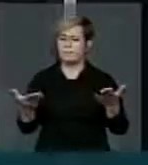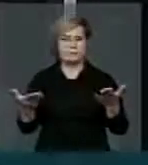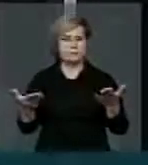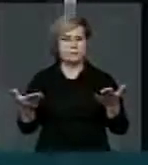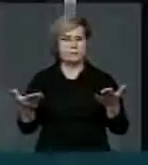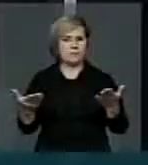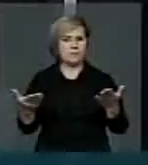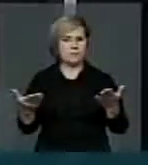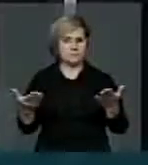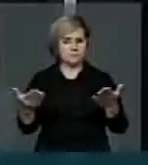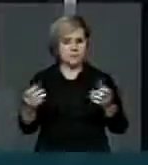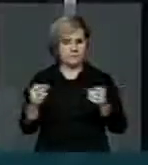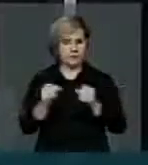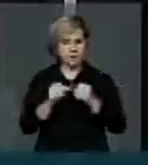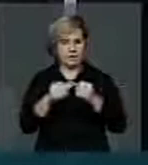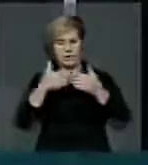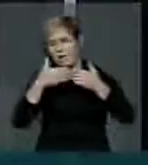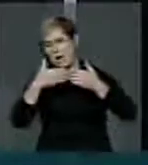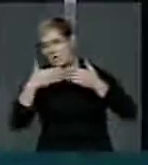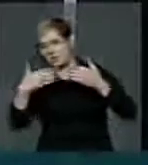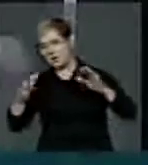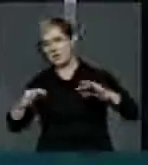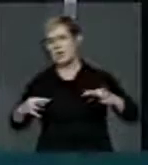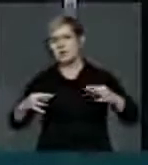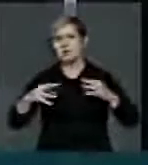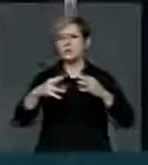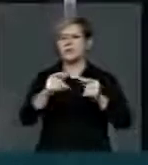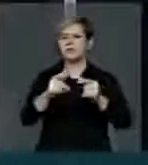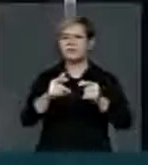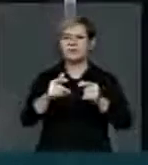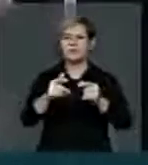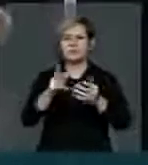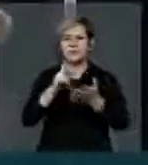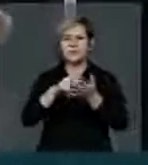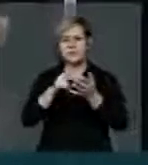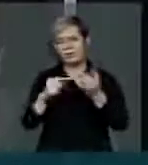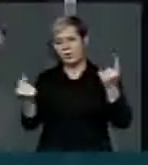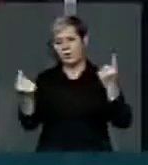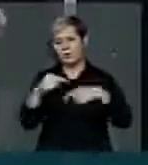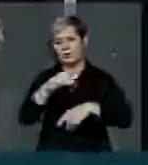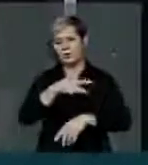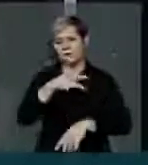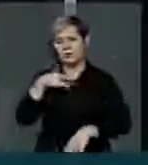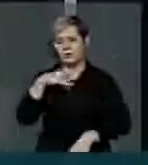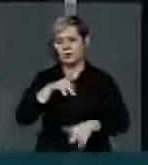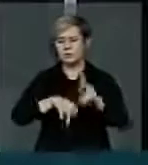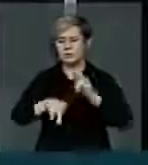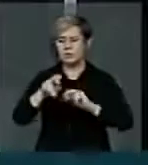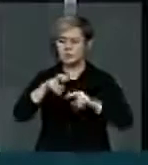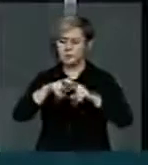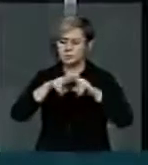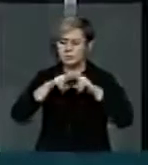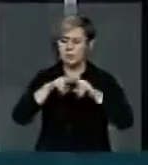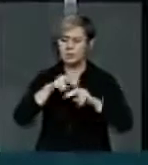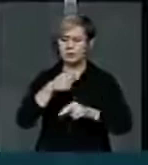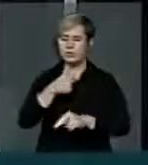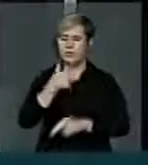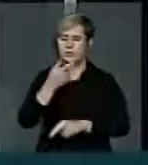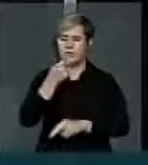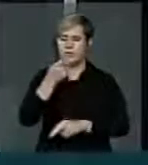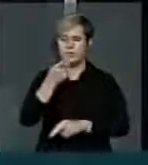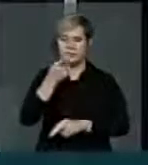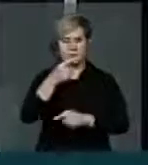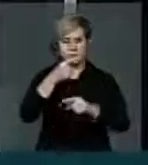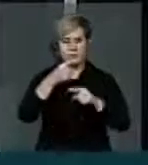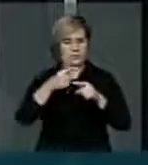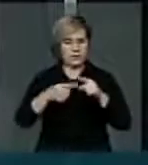trabalhar contra a saúde do povo, isso é prejudicar as pessoas. Por isso, eu sou, quero a derrubada do